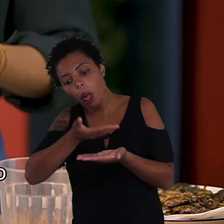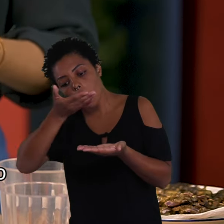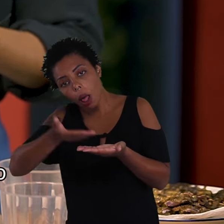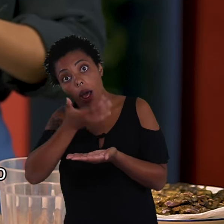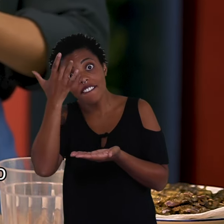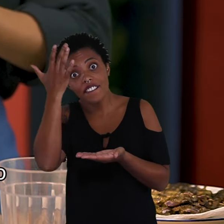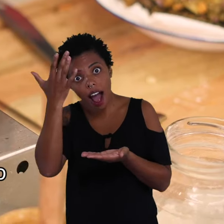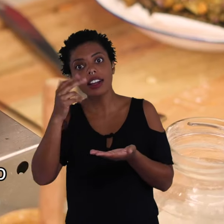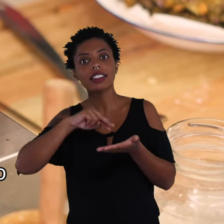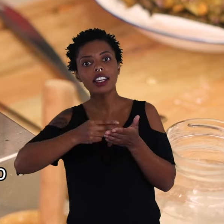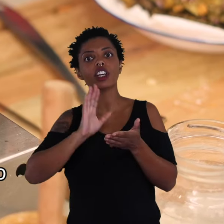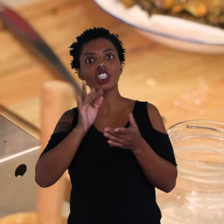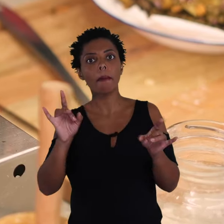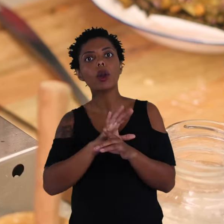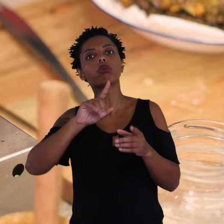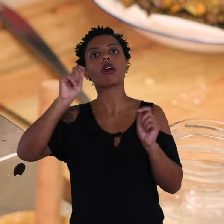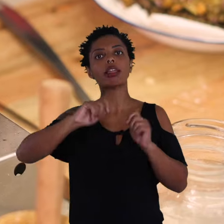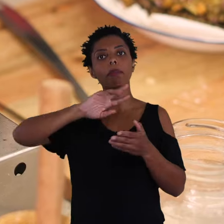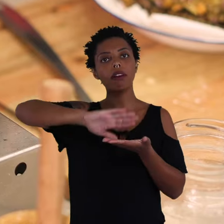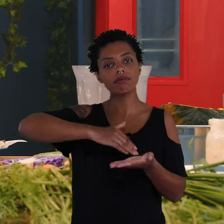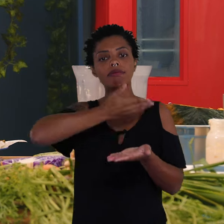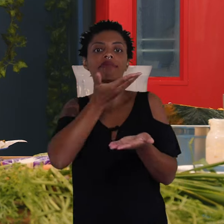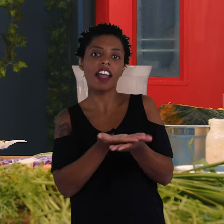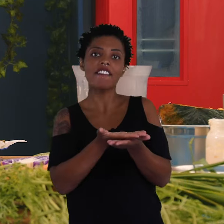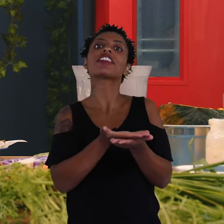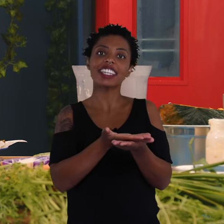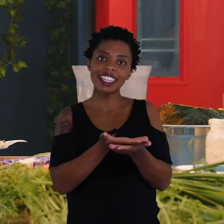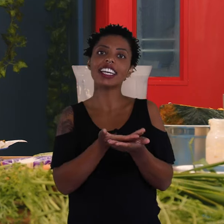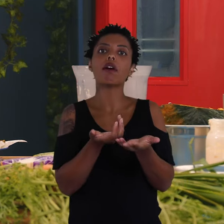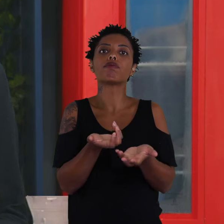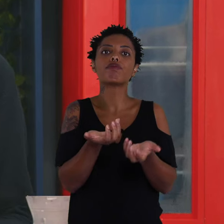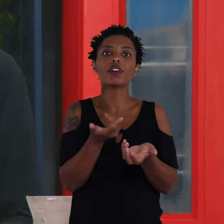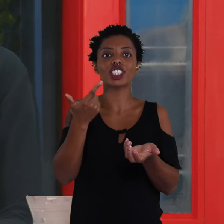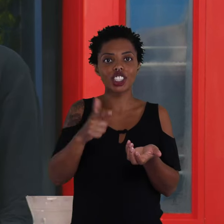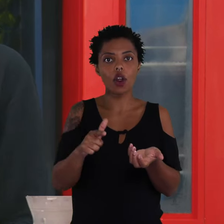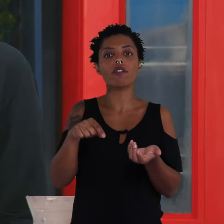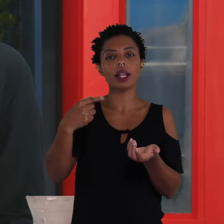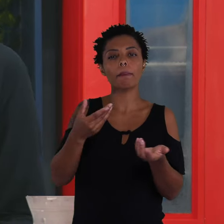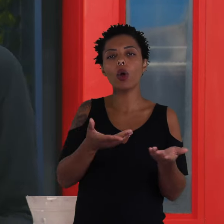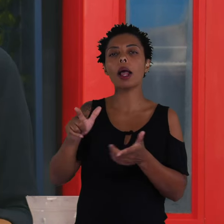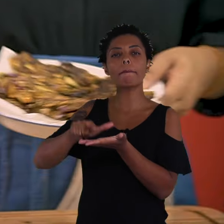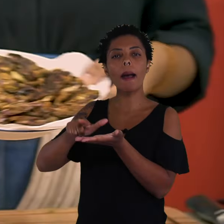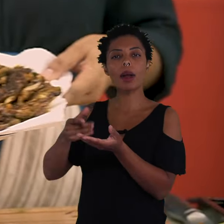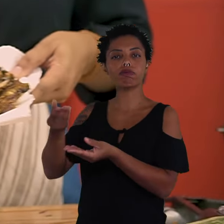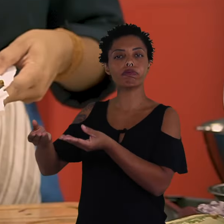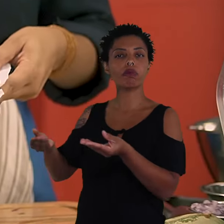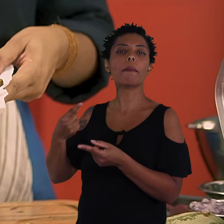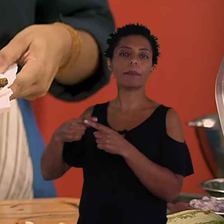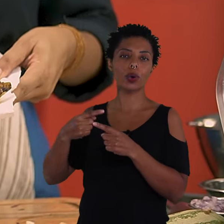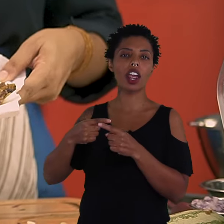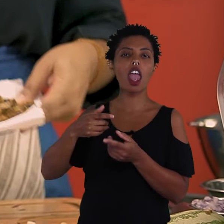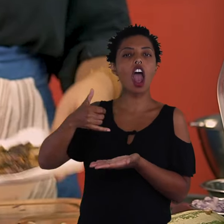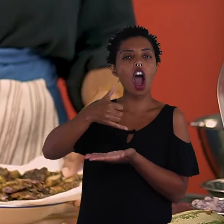está totalmente fritinho da parte de baixo, aí é só virar e fritar do outro lado. Aqui eu coloquei no papel toalha, só para a gente